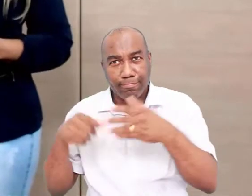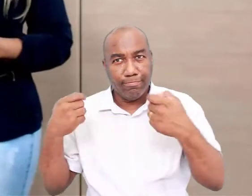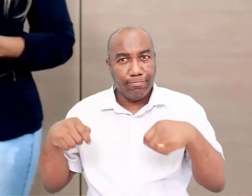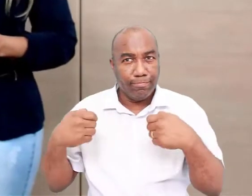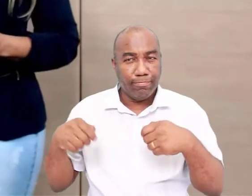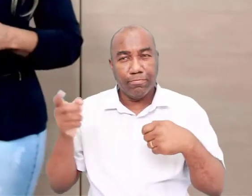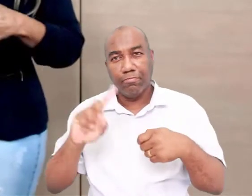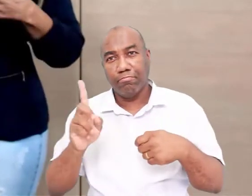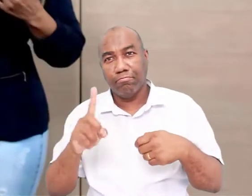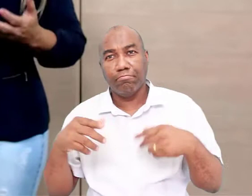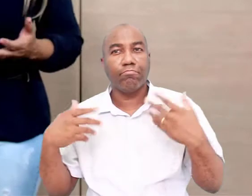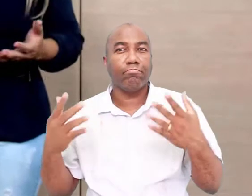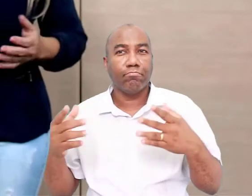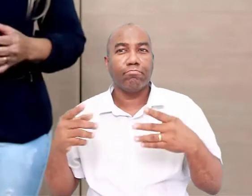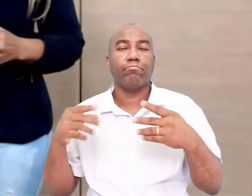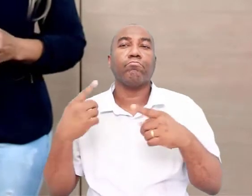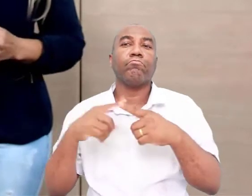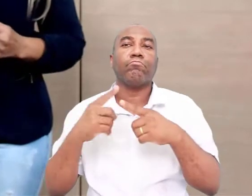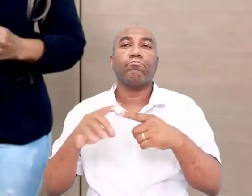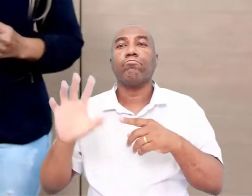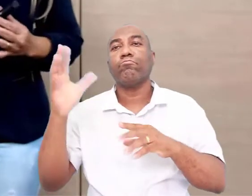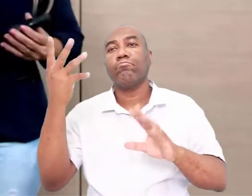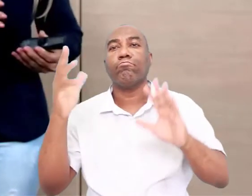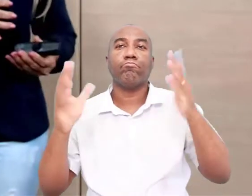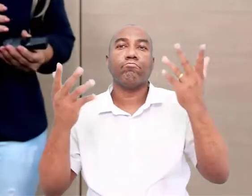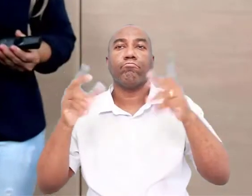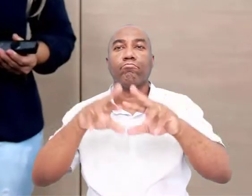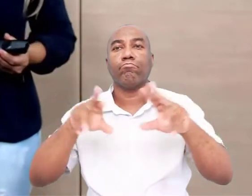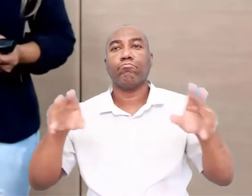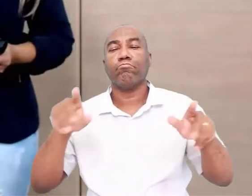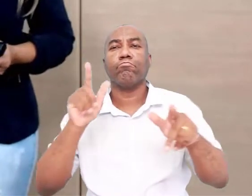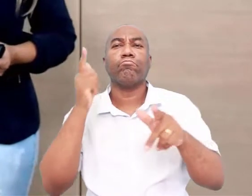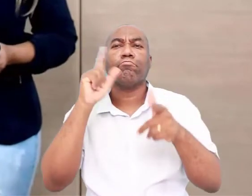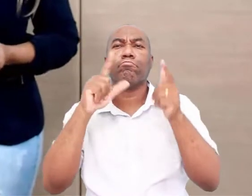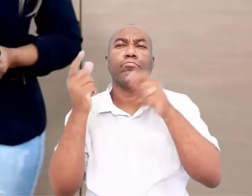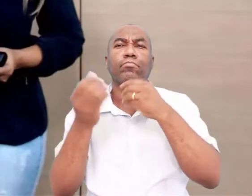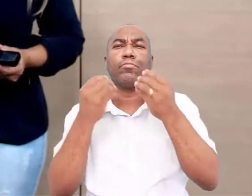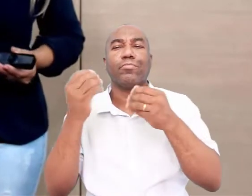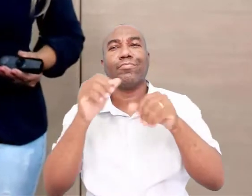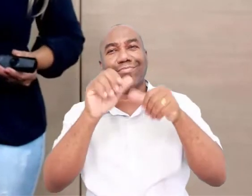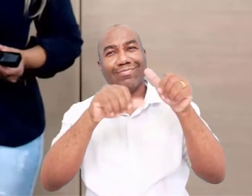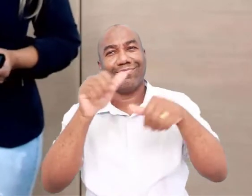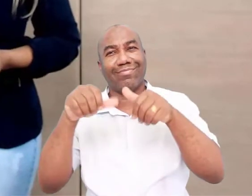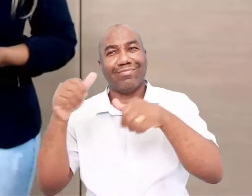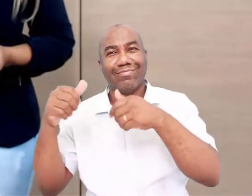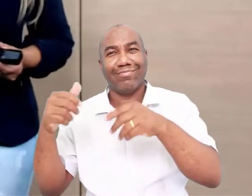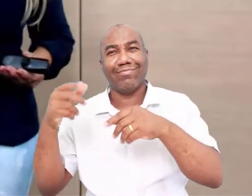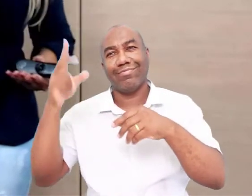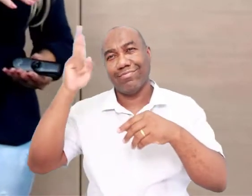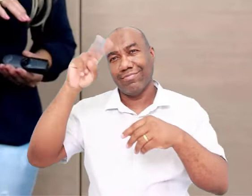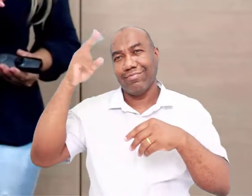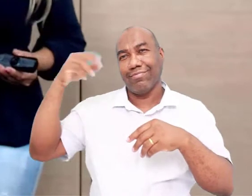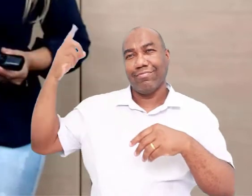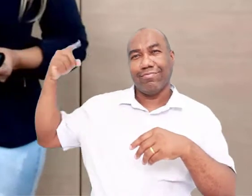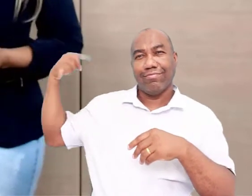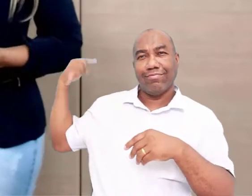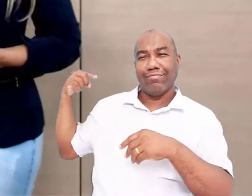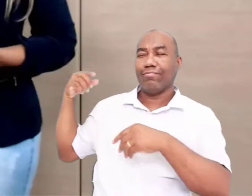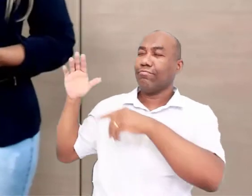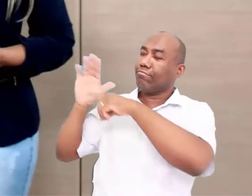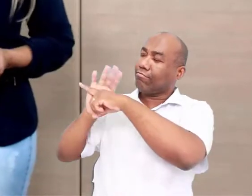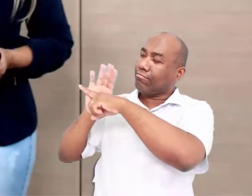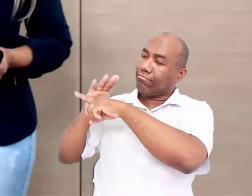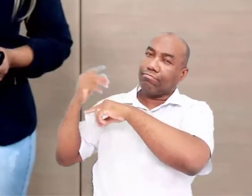ou não? O que é um fato histórico? Como que a História, ela conta a história dos nossos antepassados até